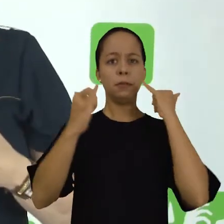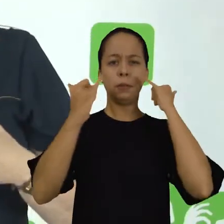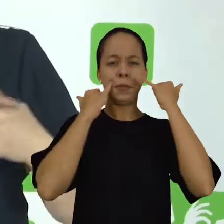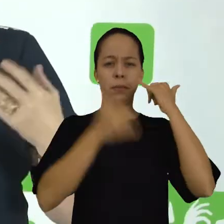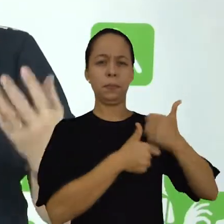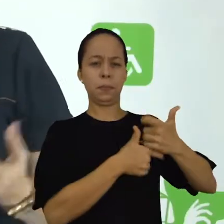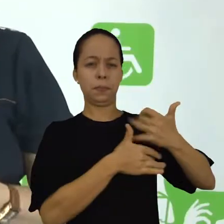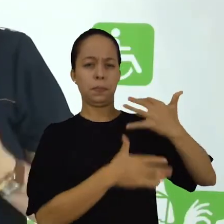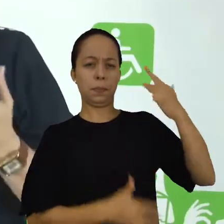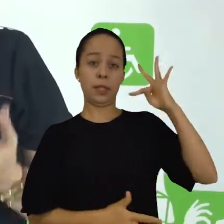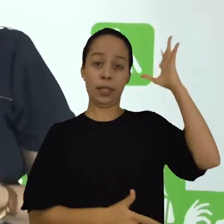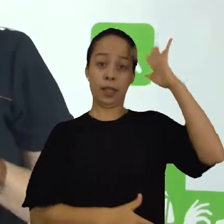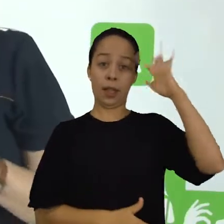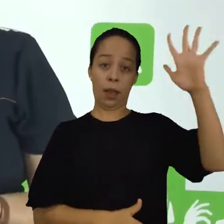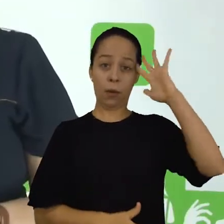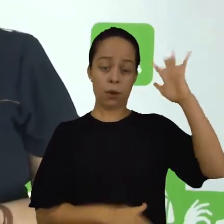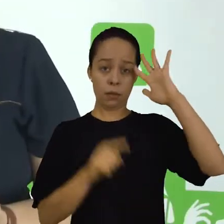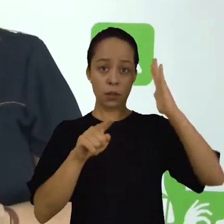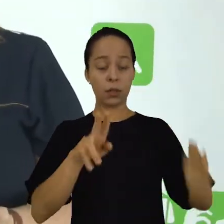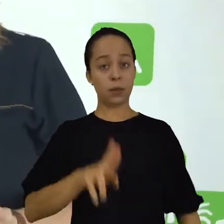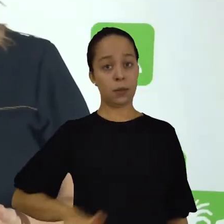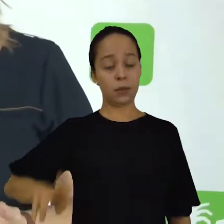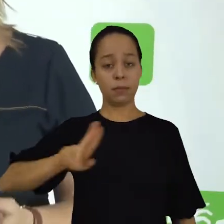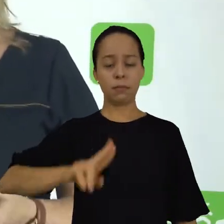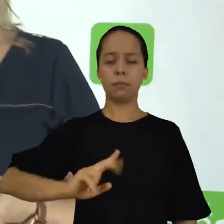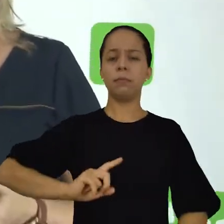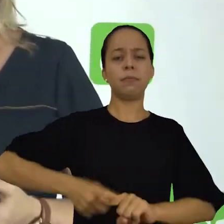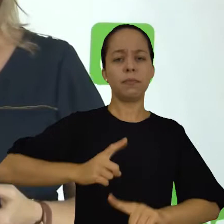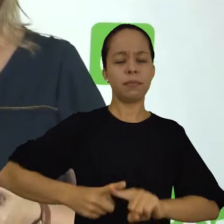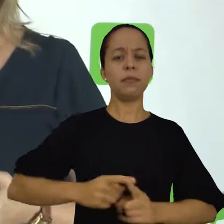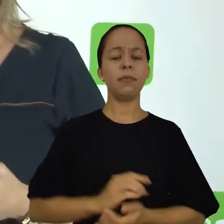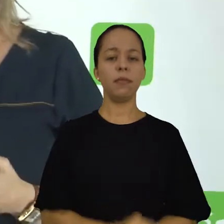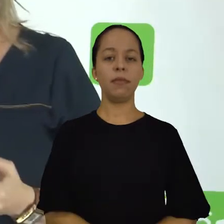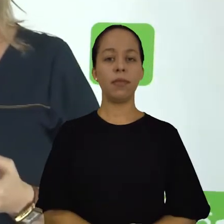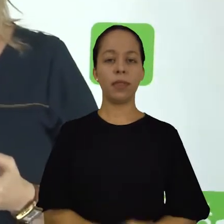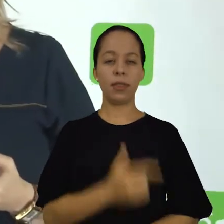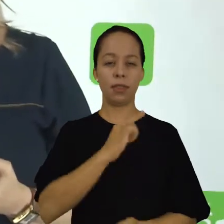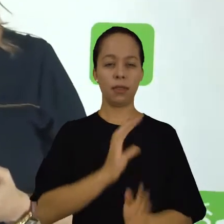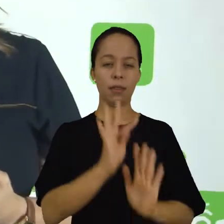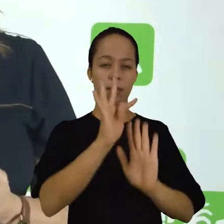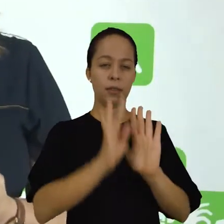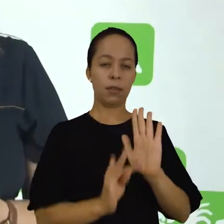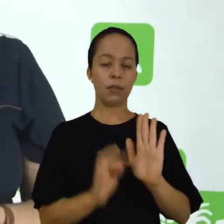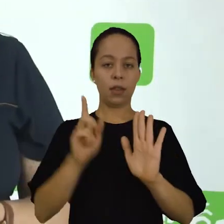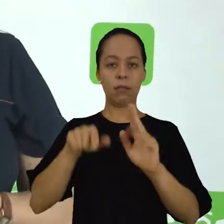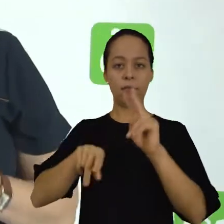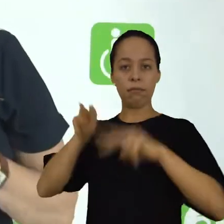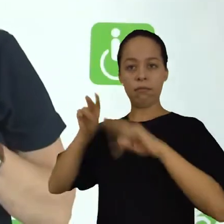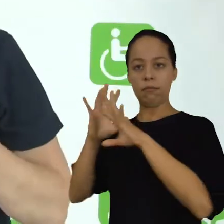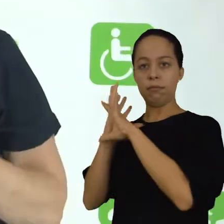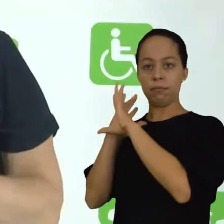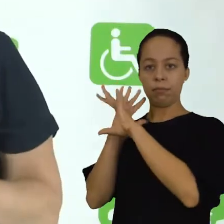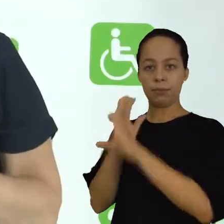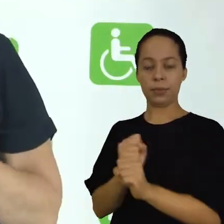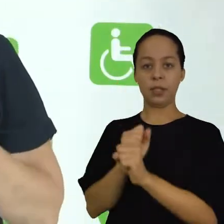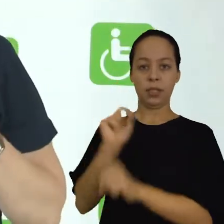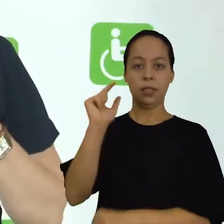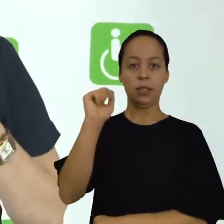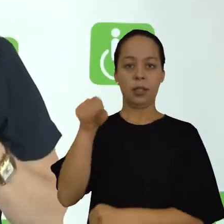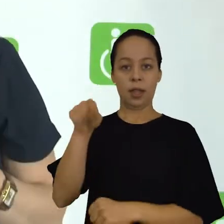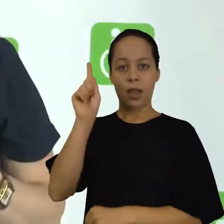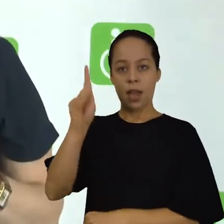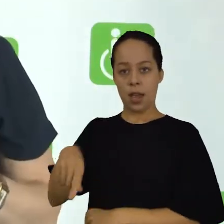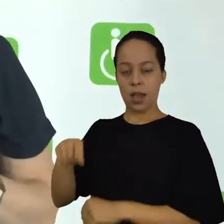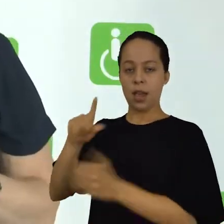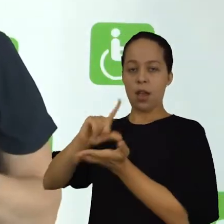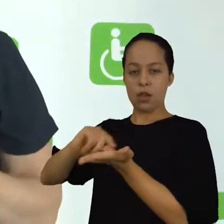arcabouço teórico que você vai utilizar. Por quê? Porque para elaborar o texto de revisão de